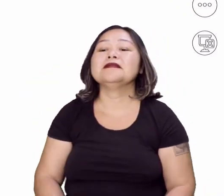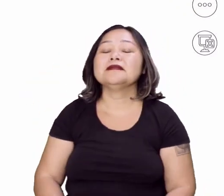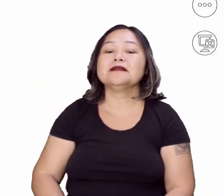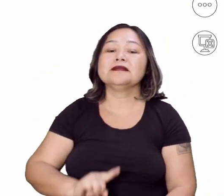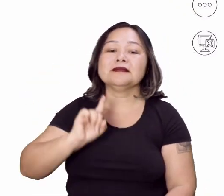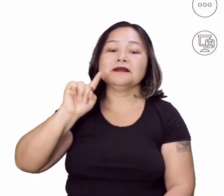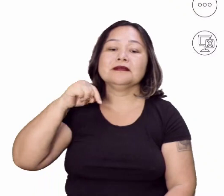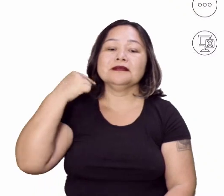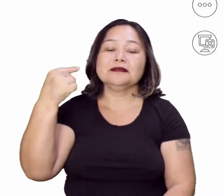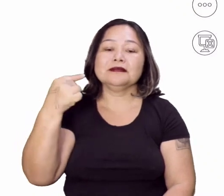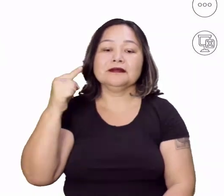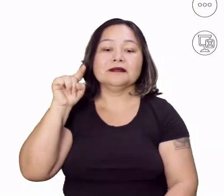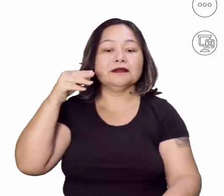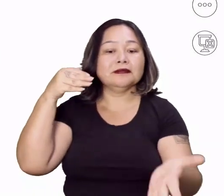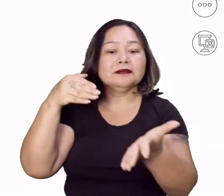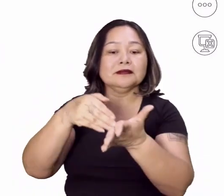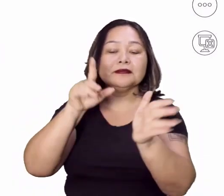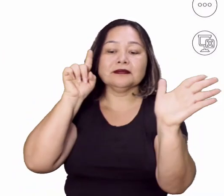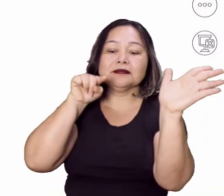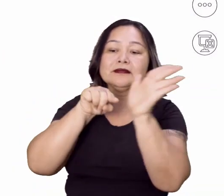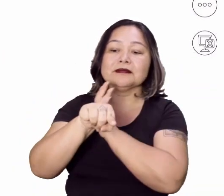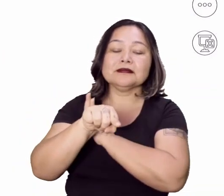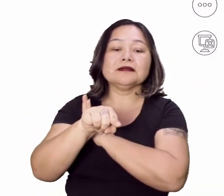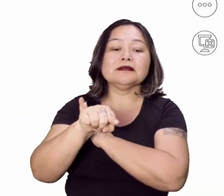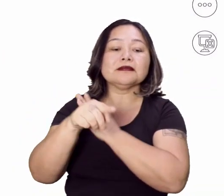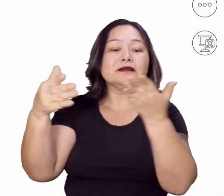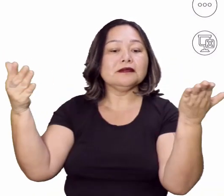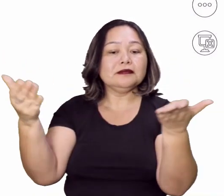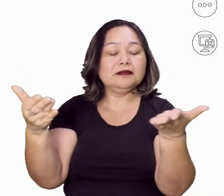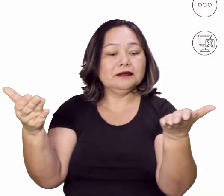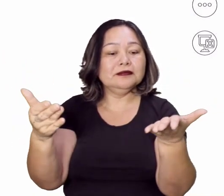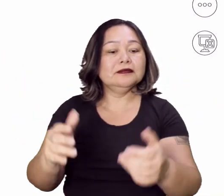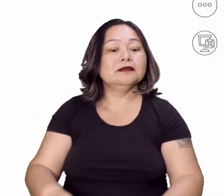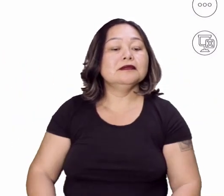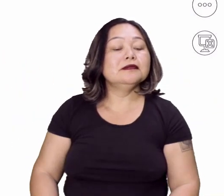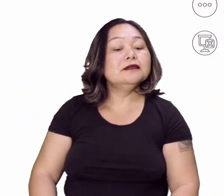Vamos então para a nossa última perguntinha de hoje? Vamos lá.